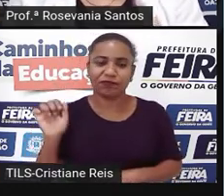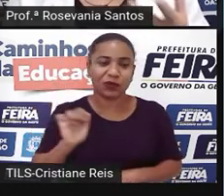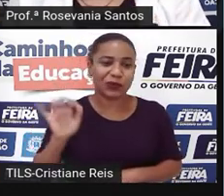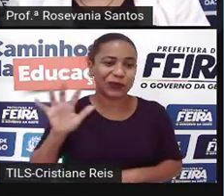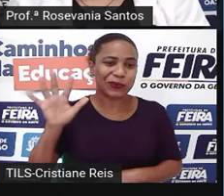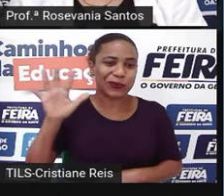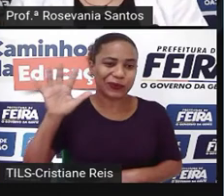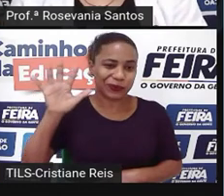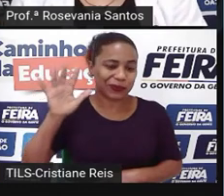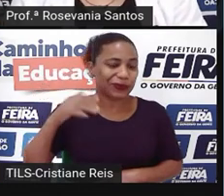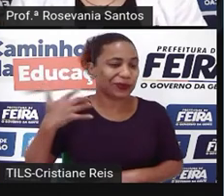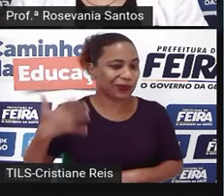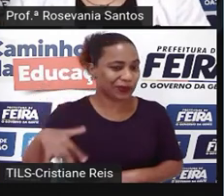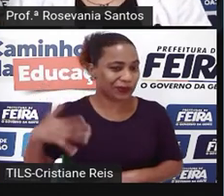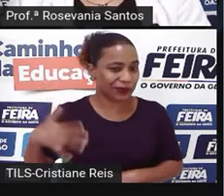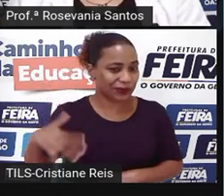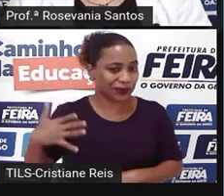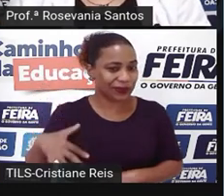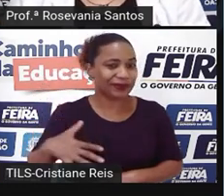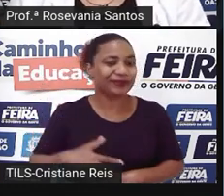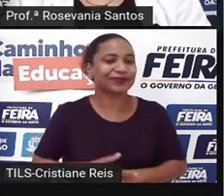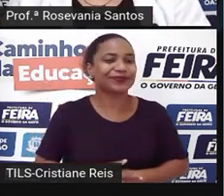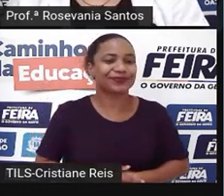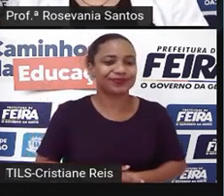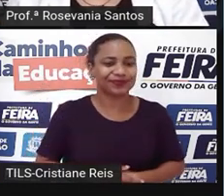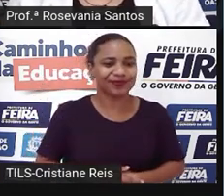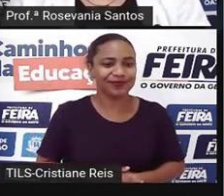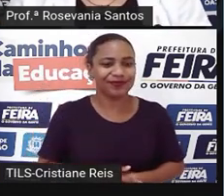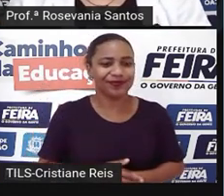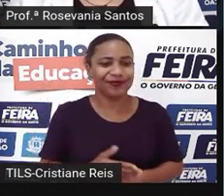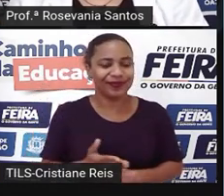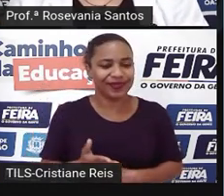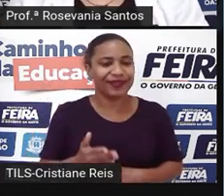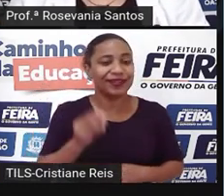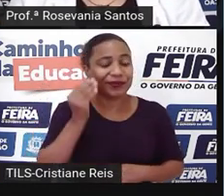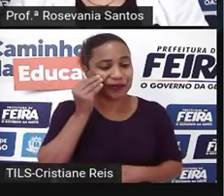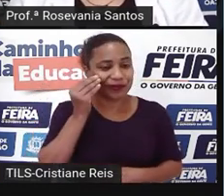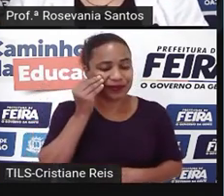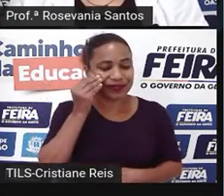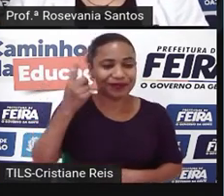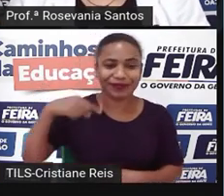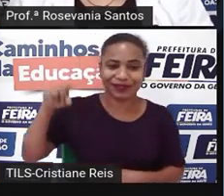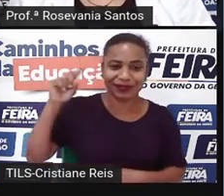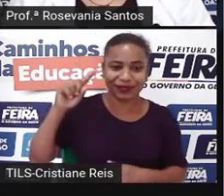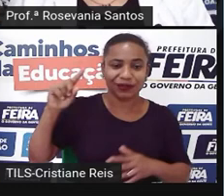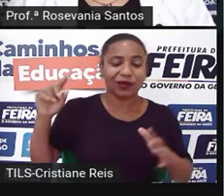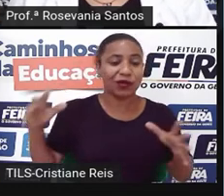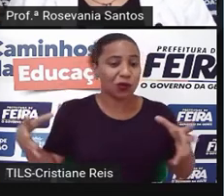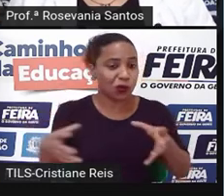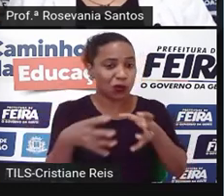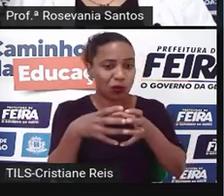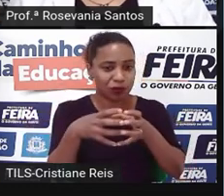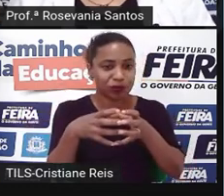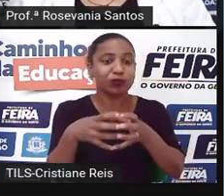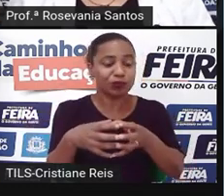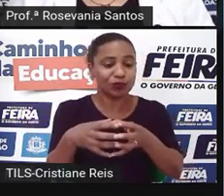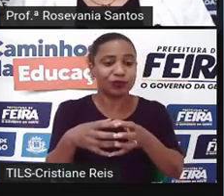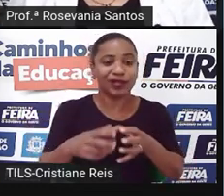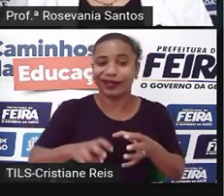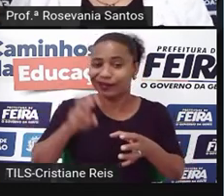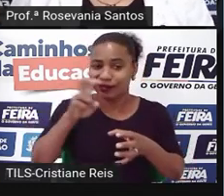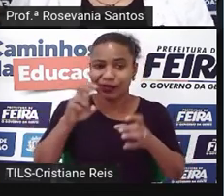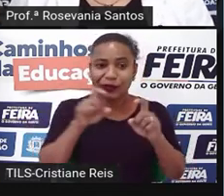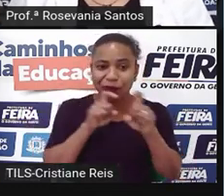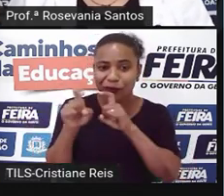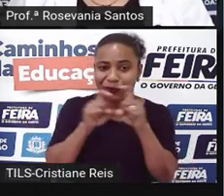mundo, né? Porque é muita gente também. Então, durante a quinta cúpula, né? do BRICS, em 27